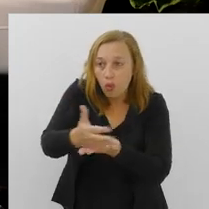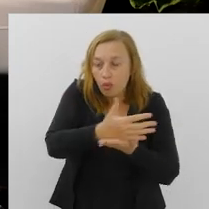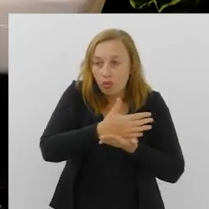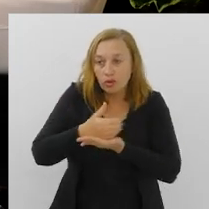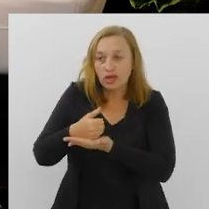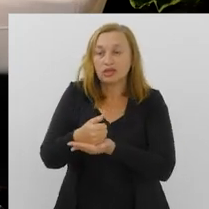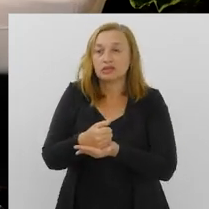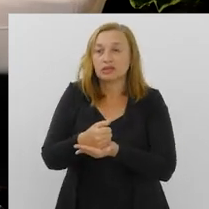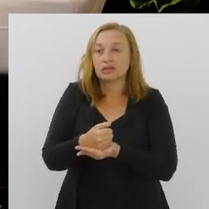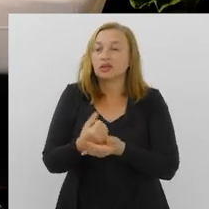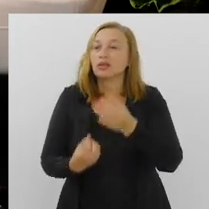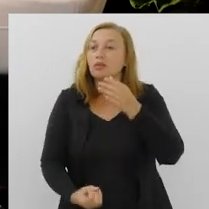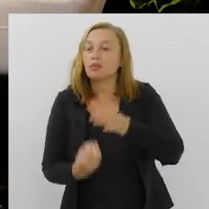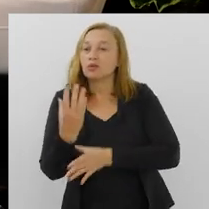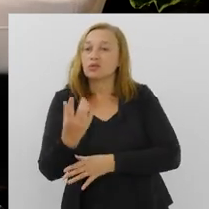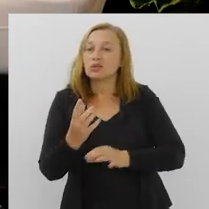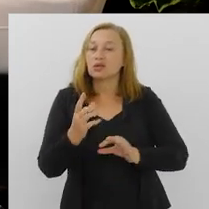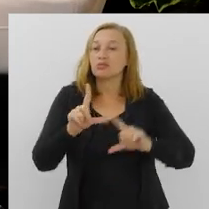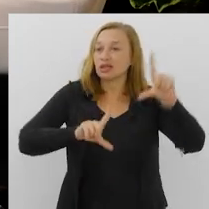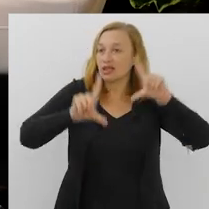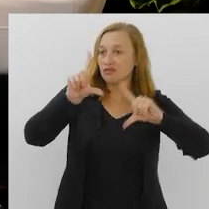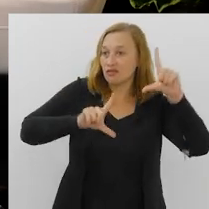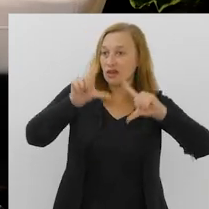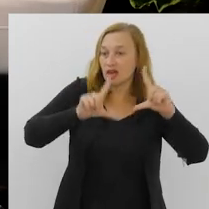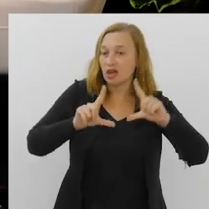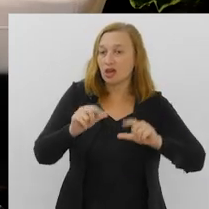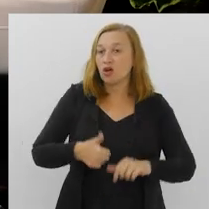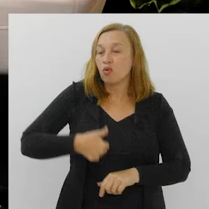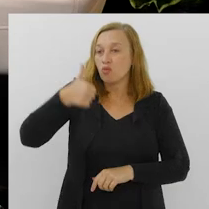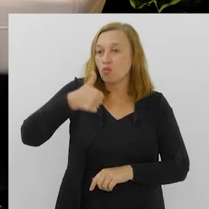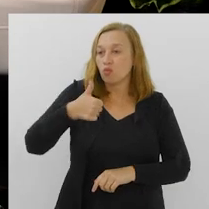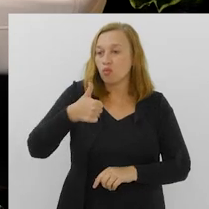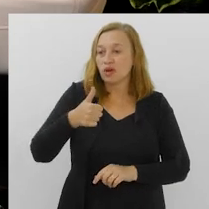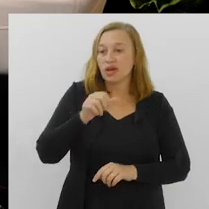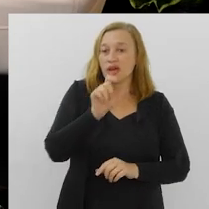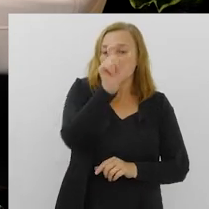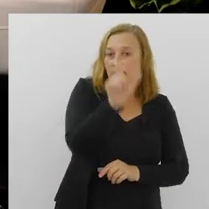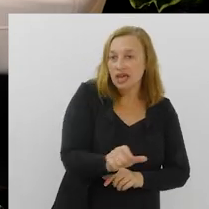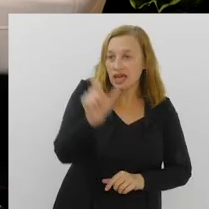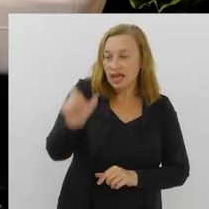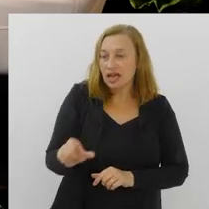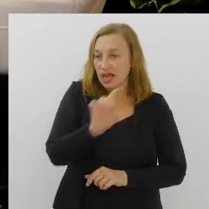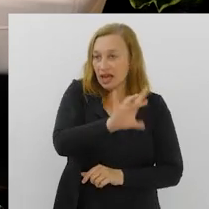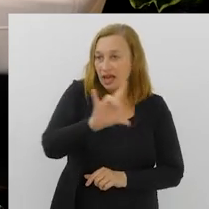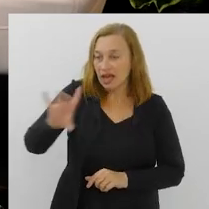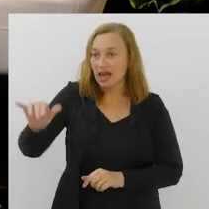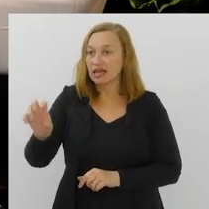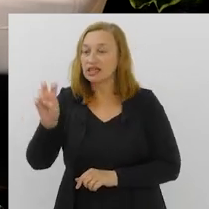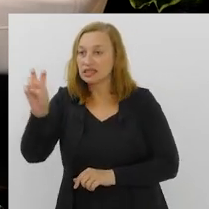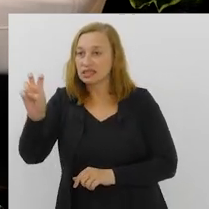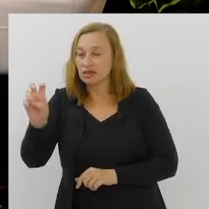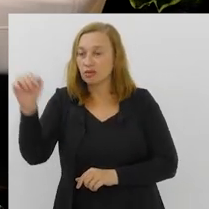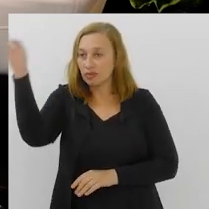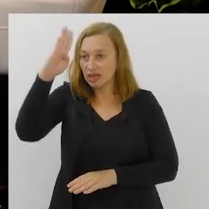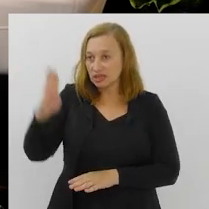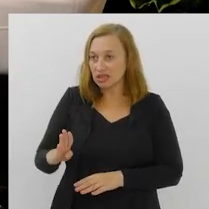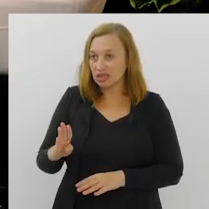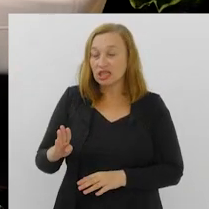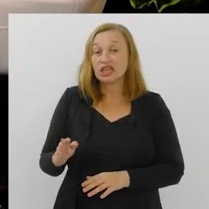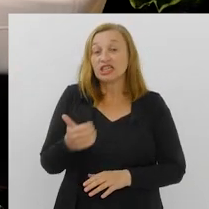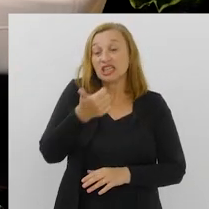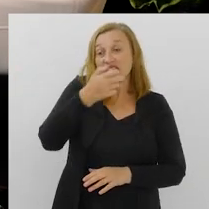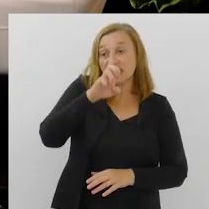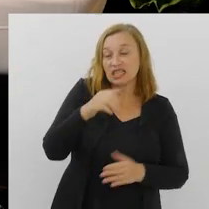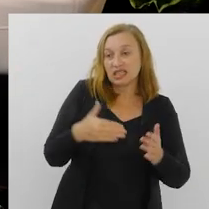também apurado pela nossa produção aqui do programa. Um em cada cinco brasileiros de 15 a 29